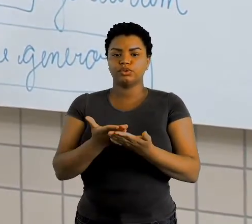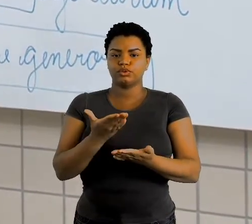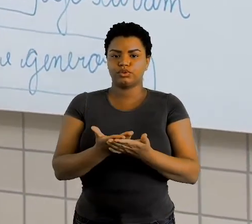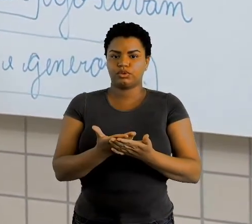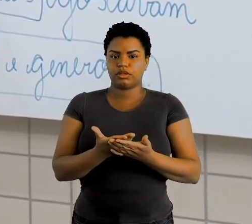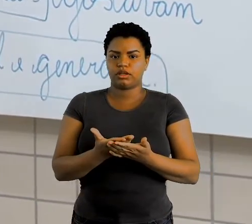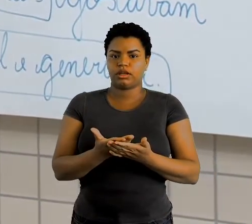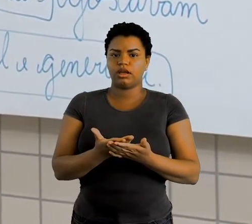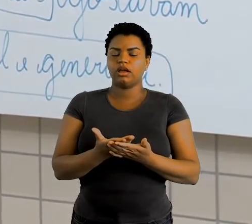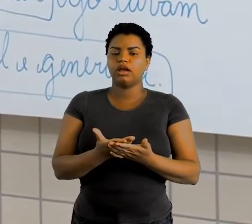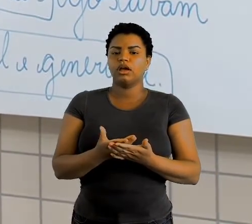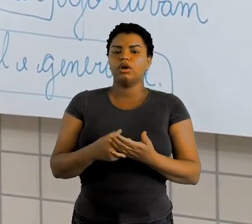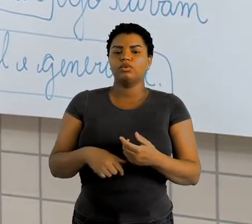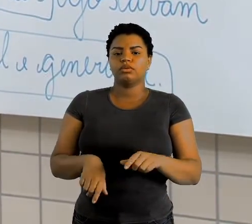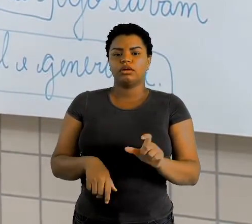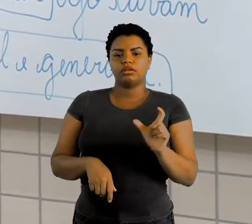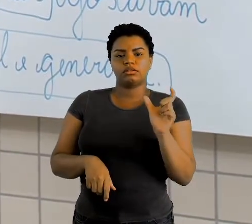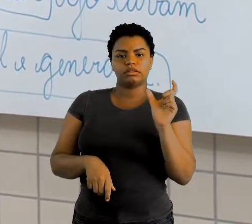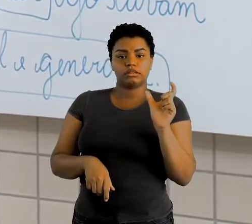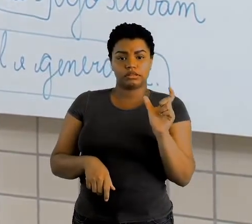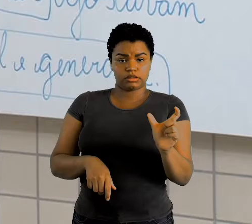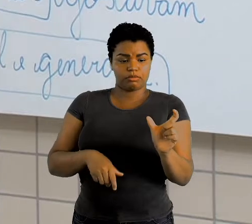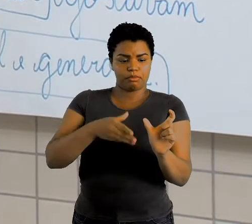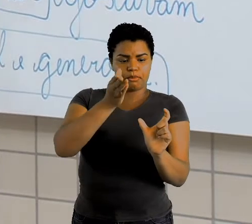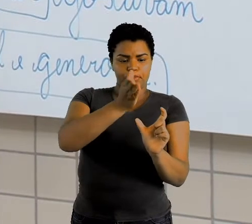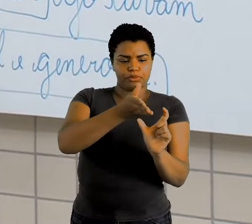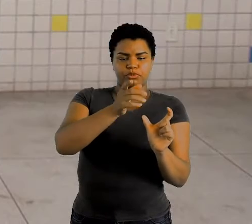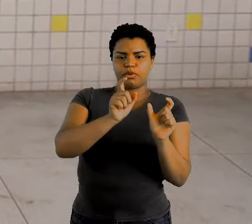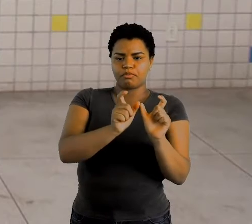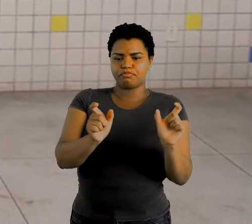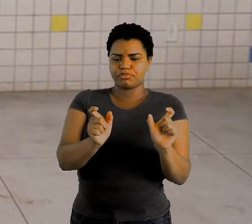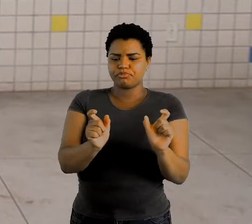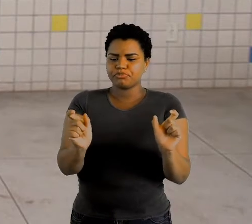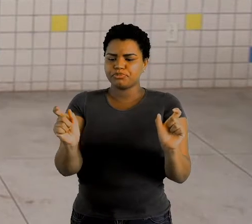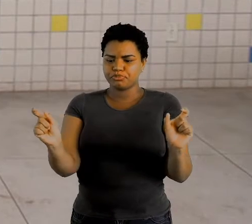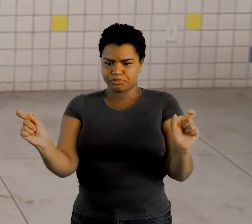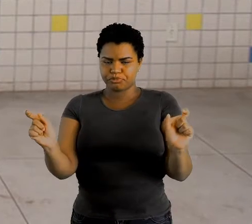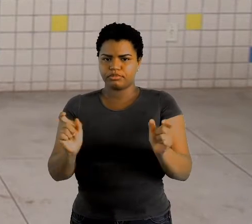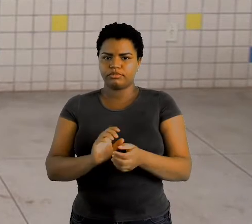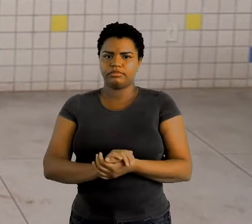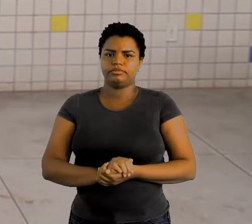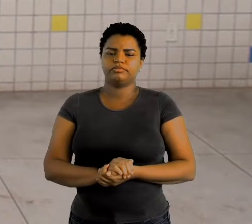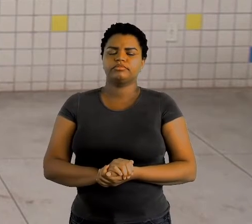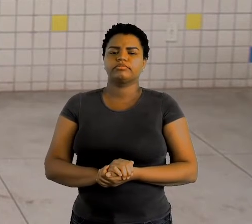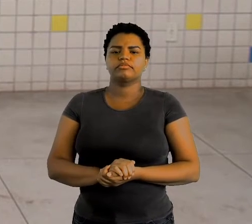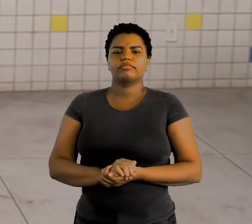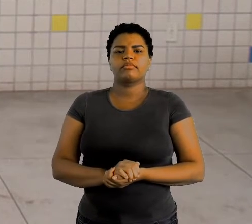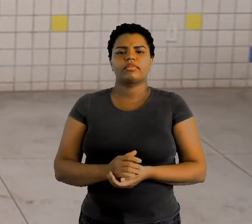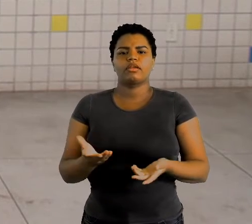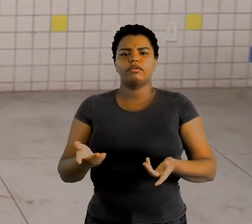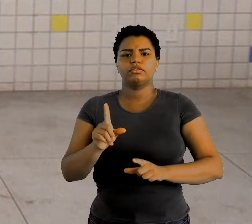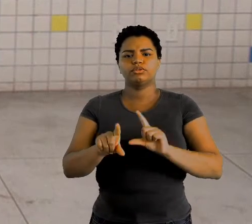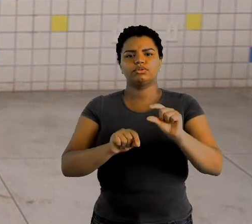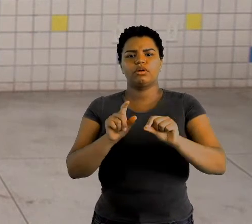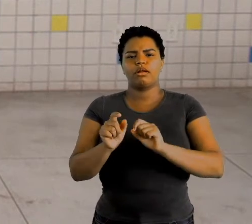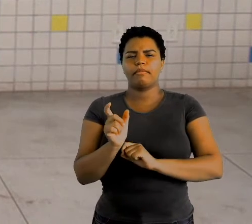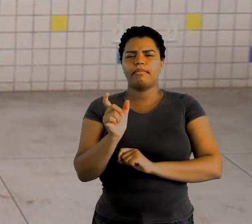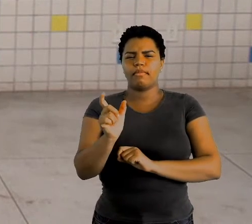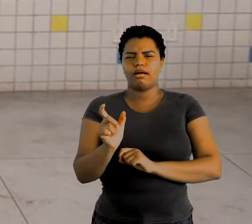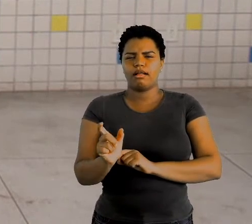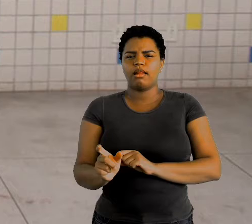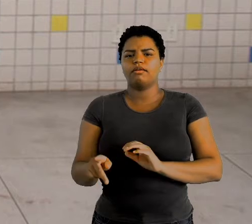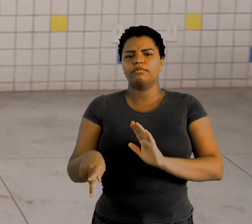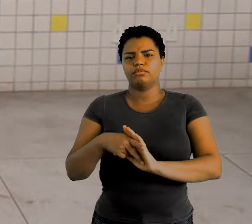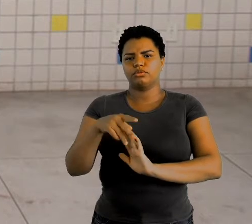separações silábicas. Então vamos agora escolher algumas palavrinhas do texto